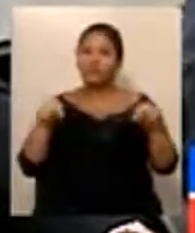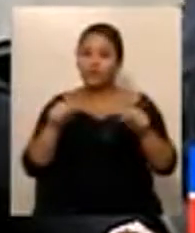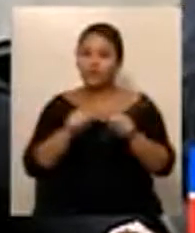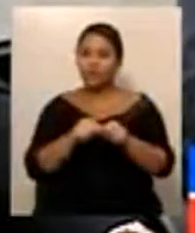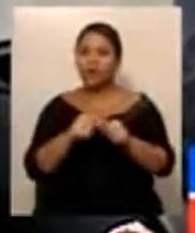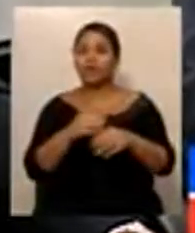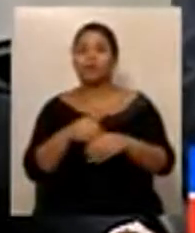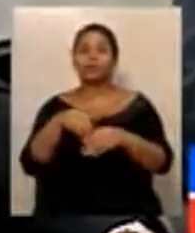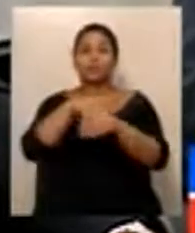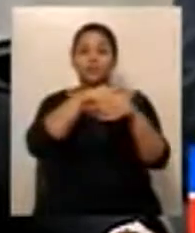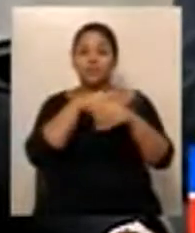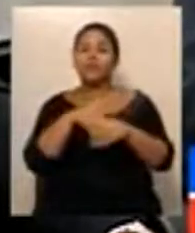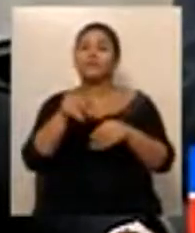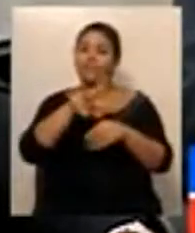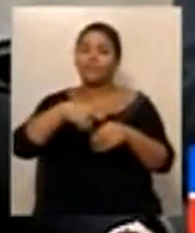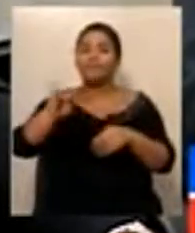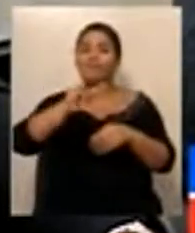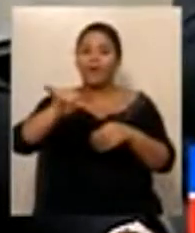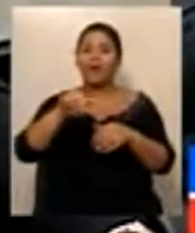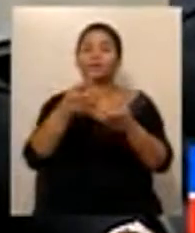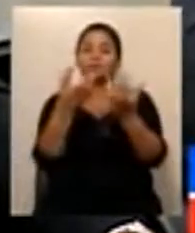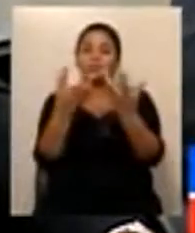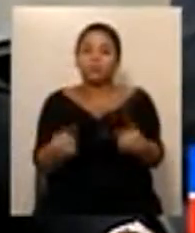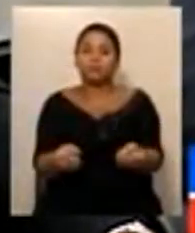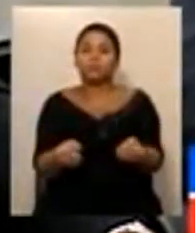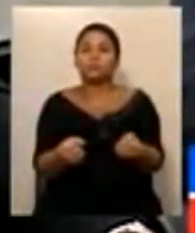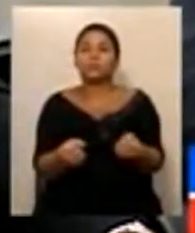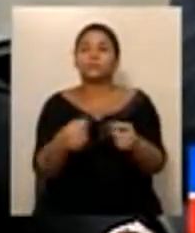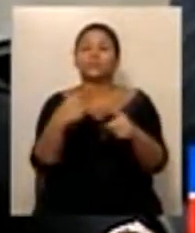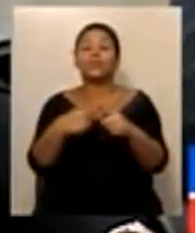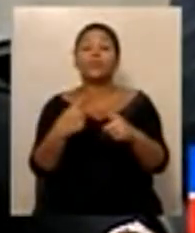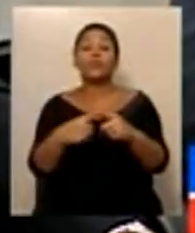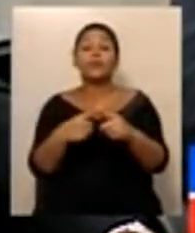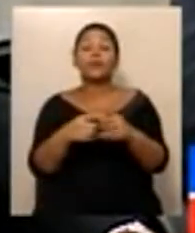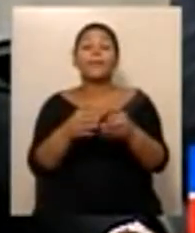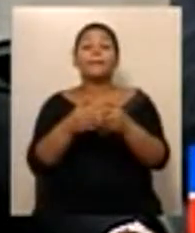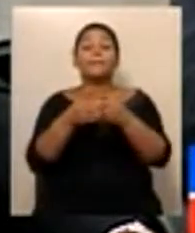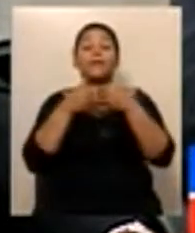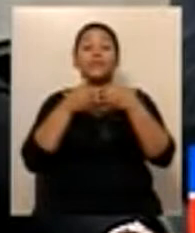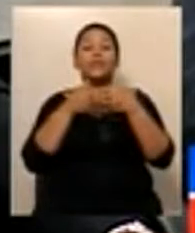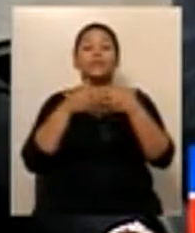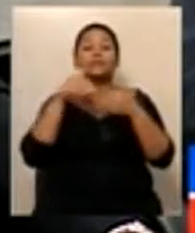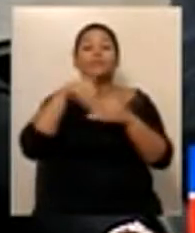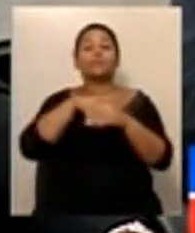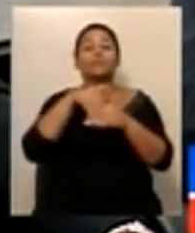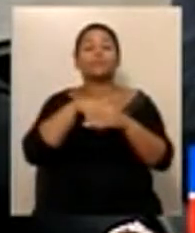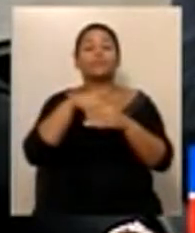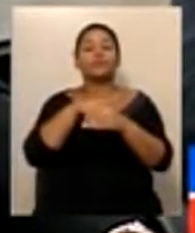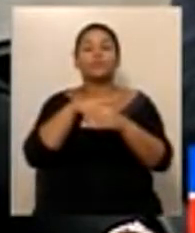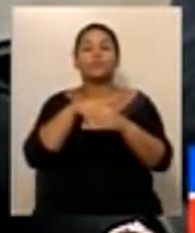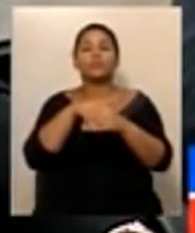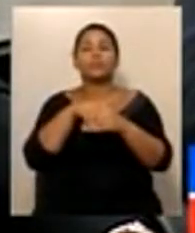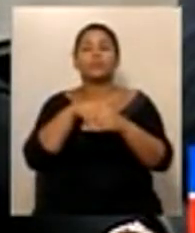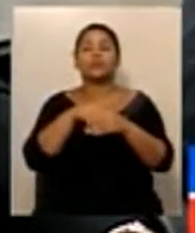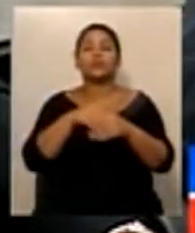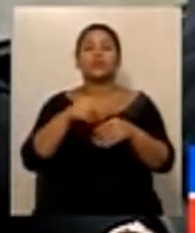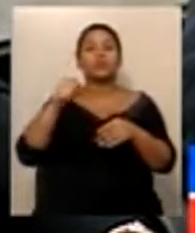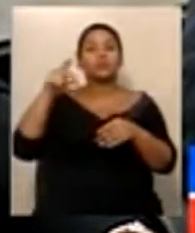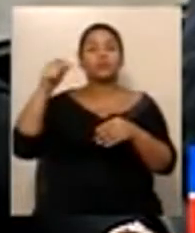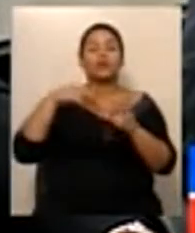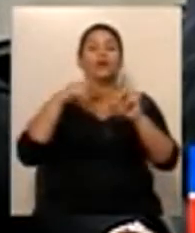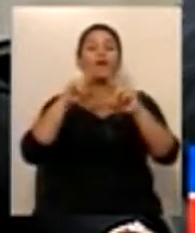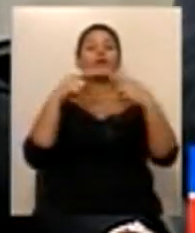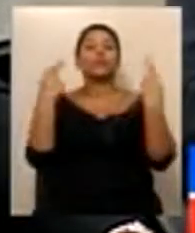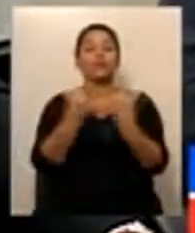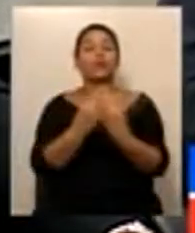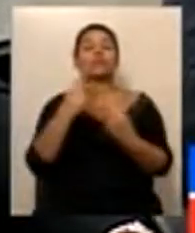até porque a solicitação foi feita dessa reunião que eu fiz lá no Palácio. Muito obrigado, Sr.